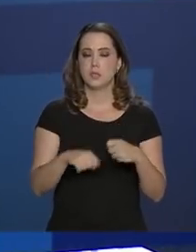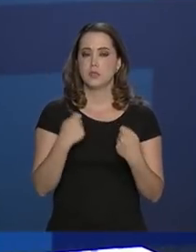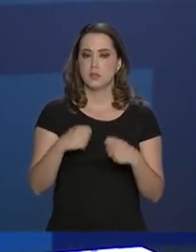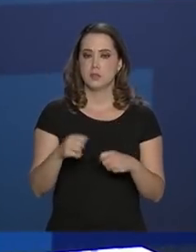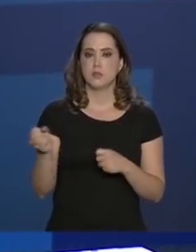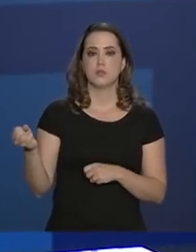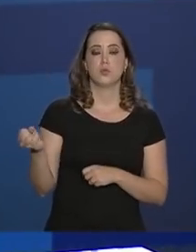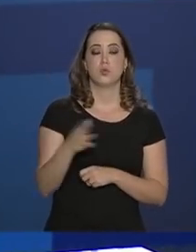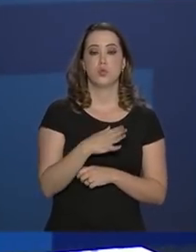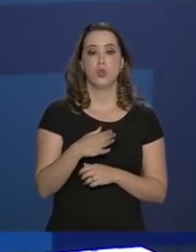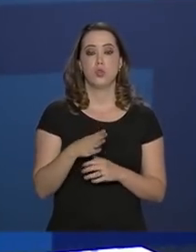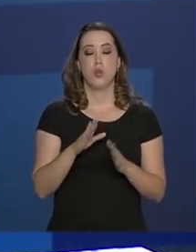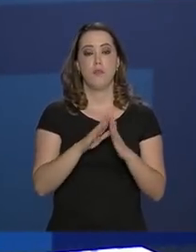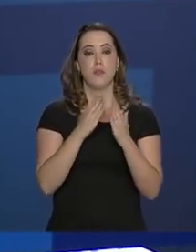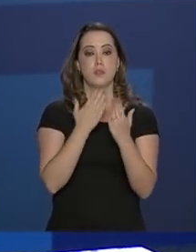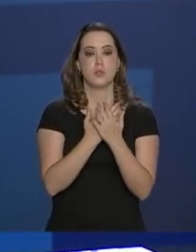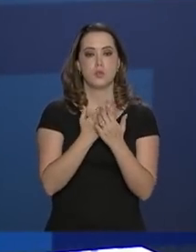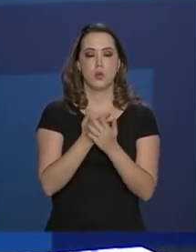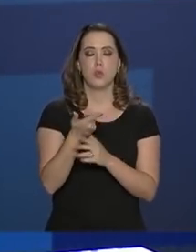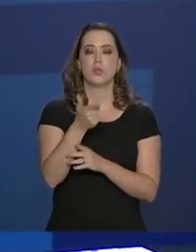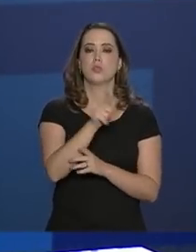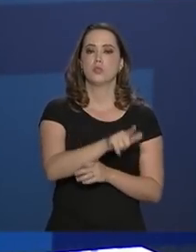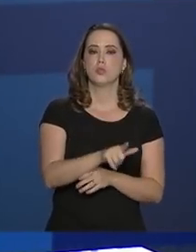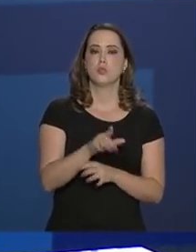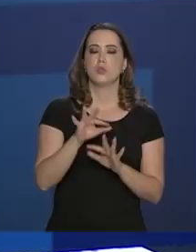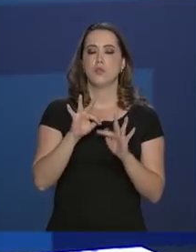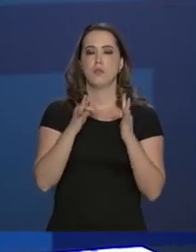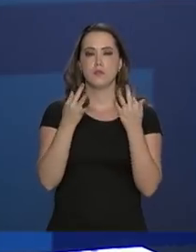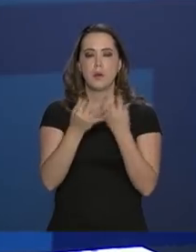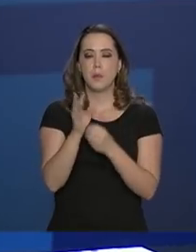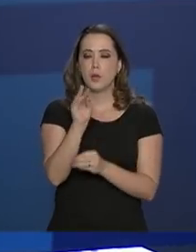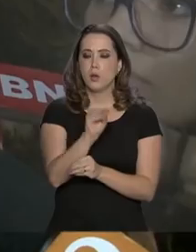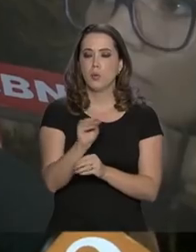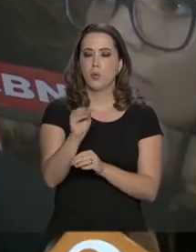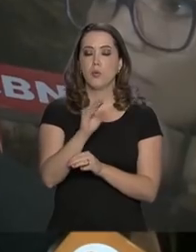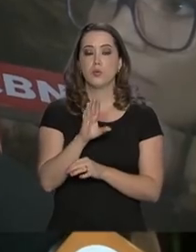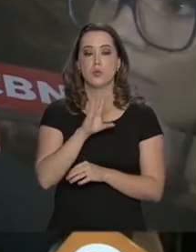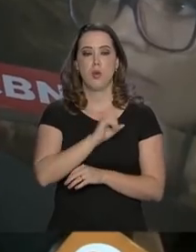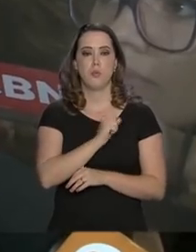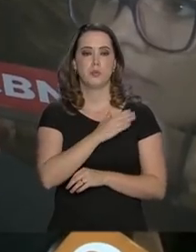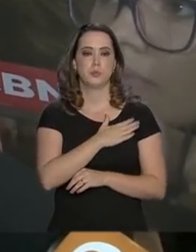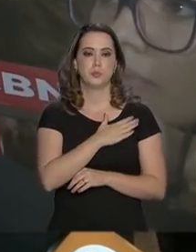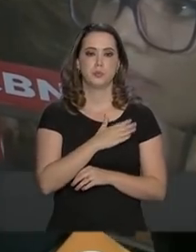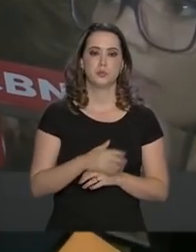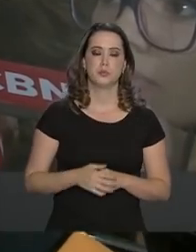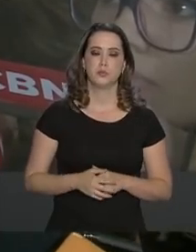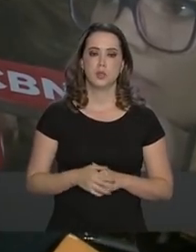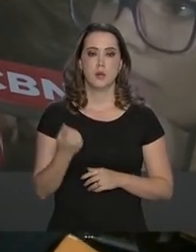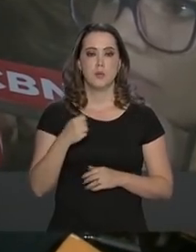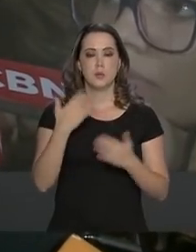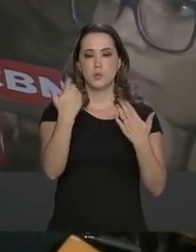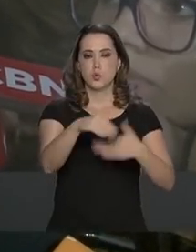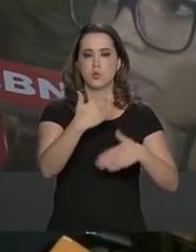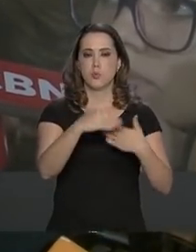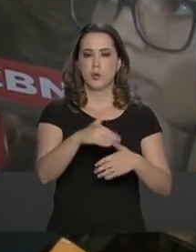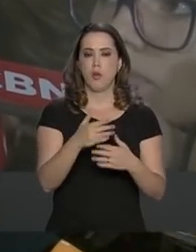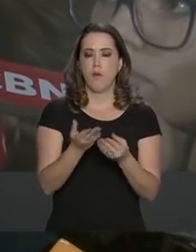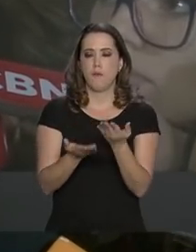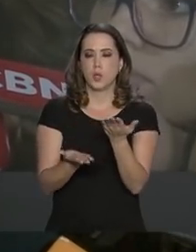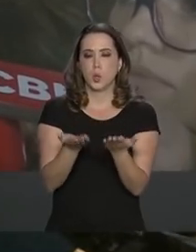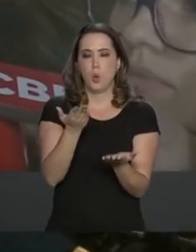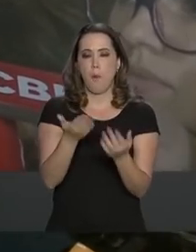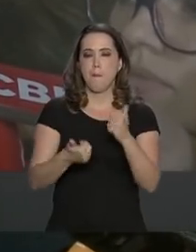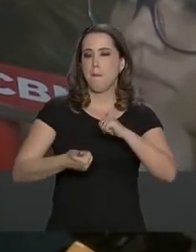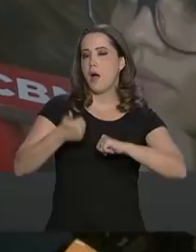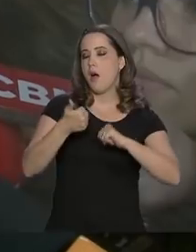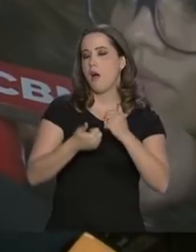de uma nova escola que resgate o valor da família e da pátria. Nós precisamos ter exames que venham a mensurar o